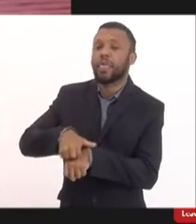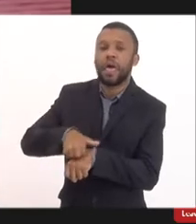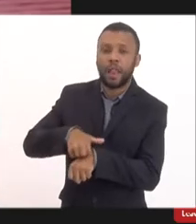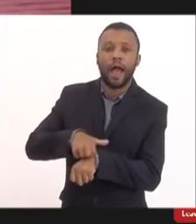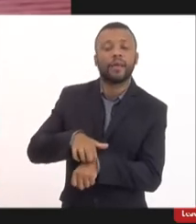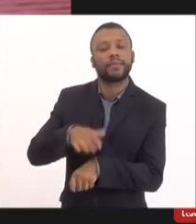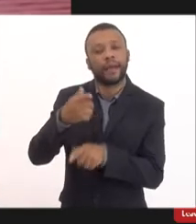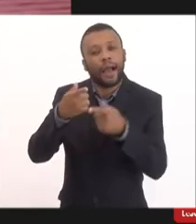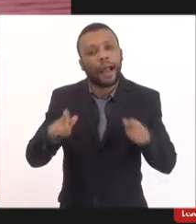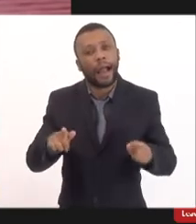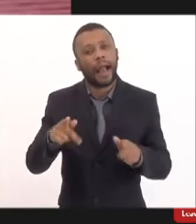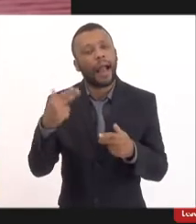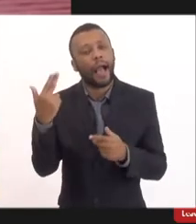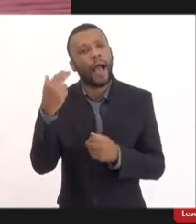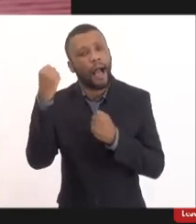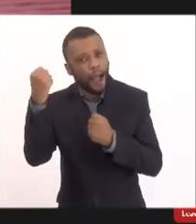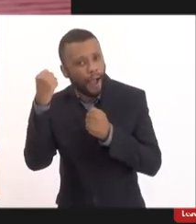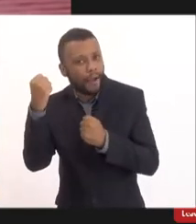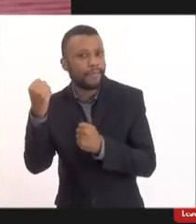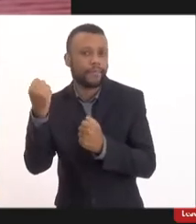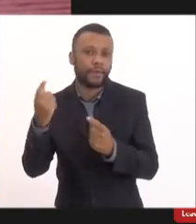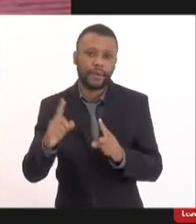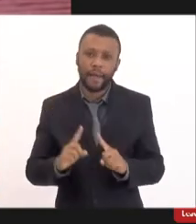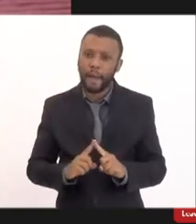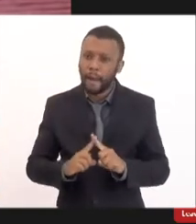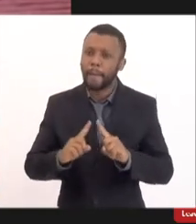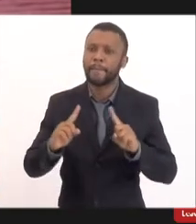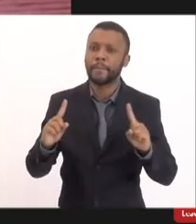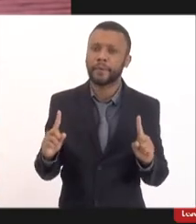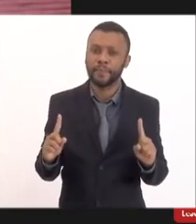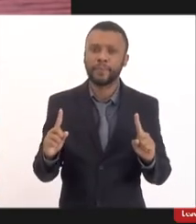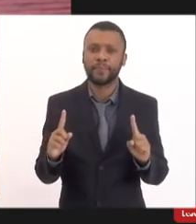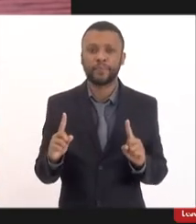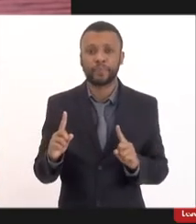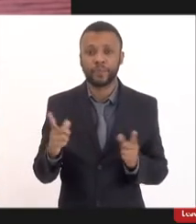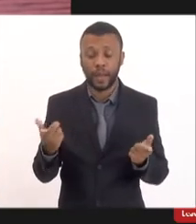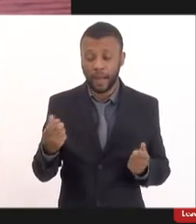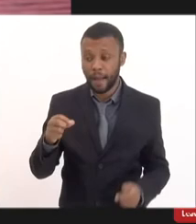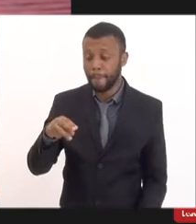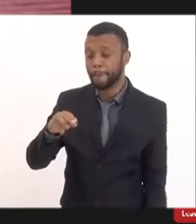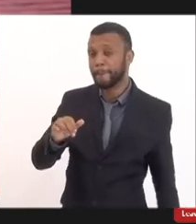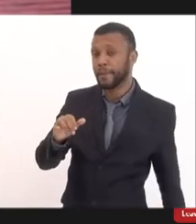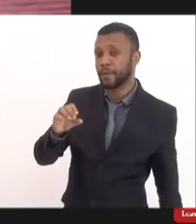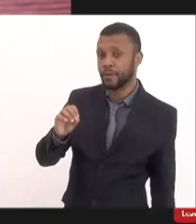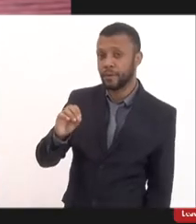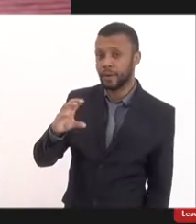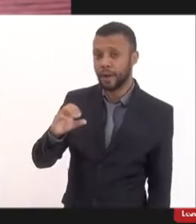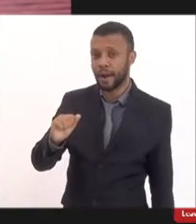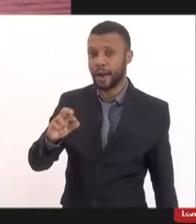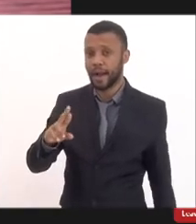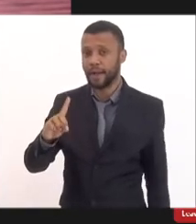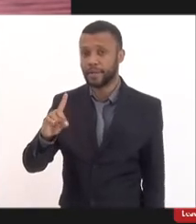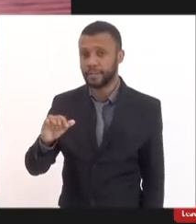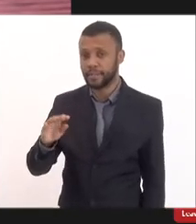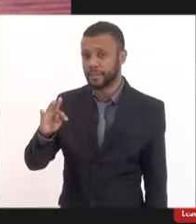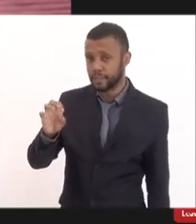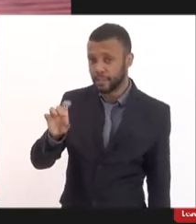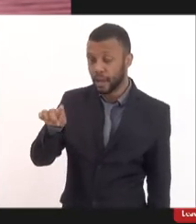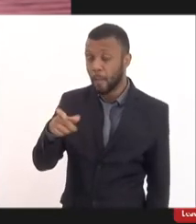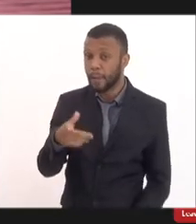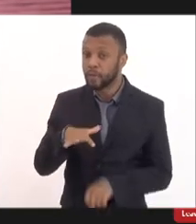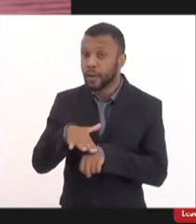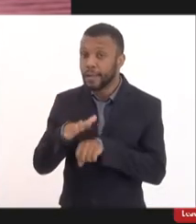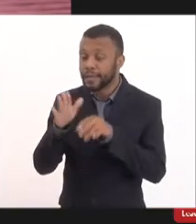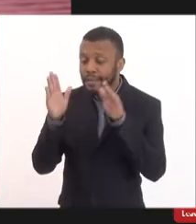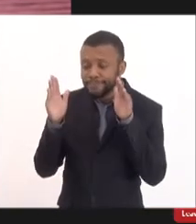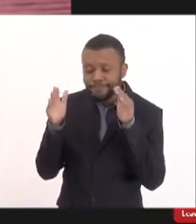de menos já que qualquer vacina pode dar mas a miocardite que embora seja uma doença autolimitada é como se